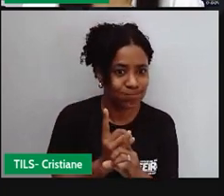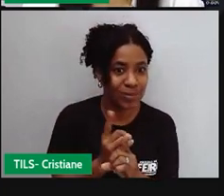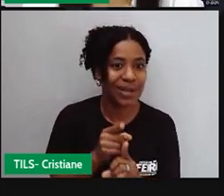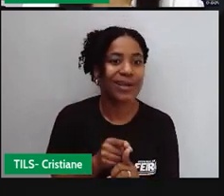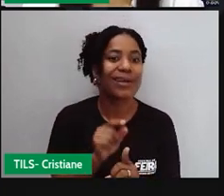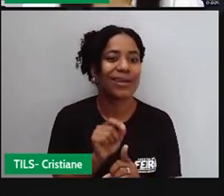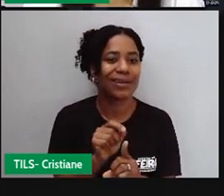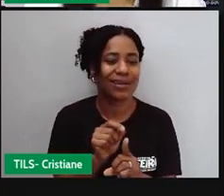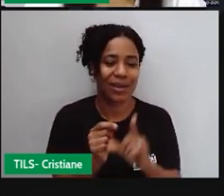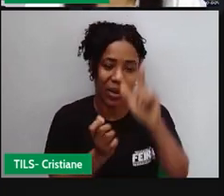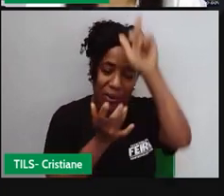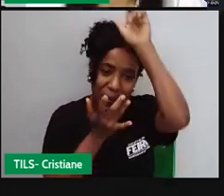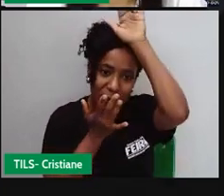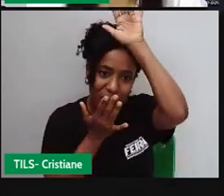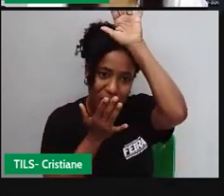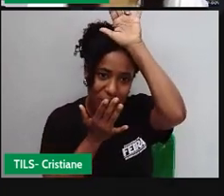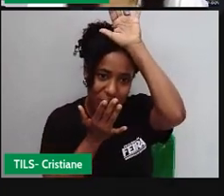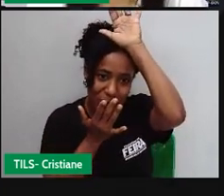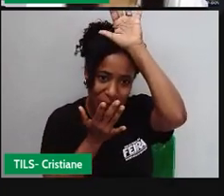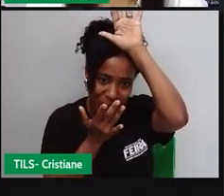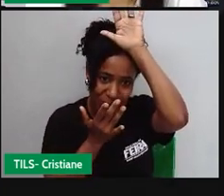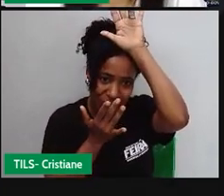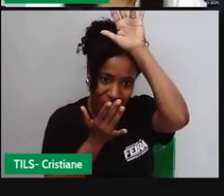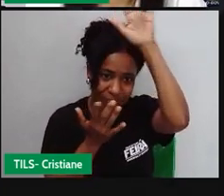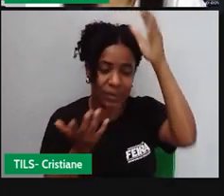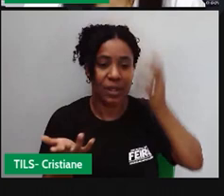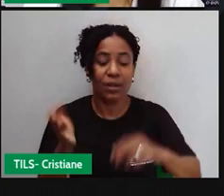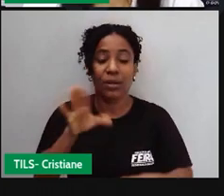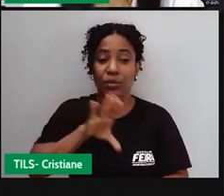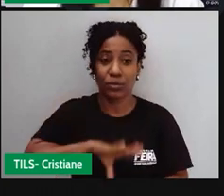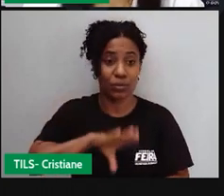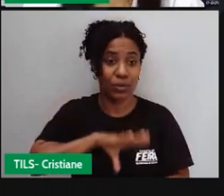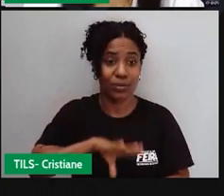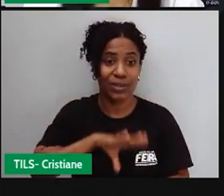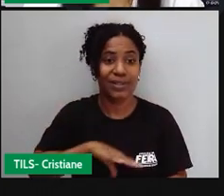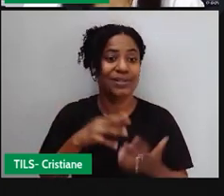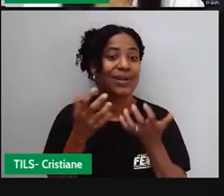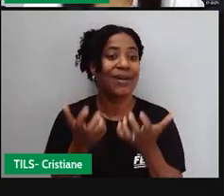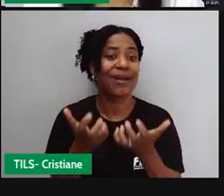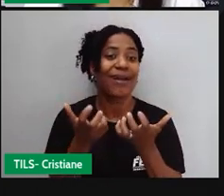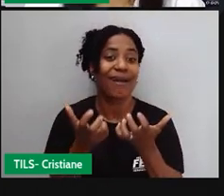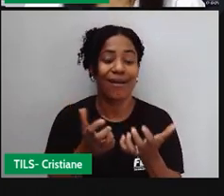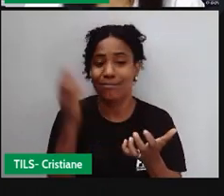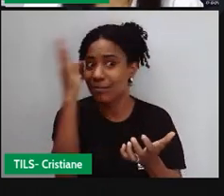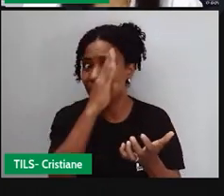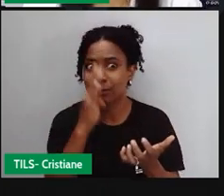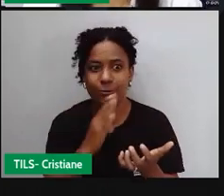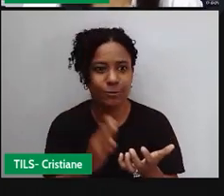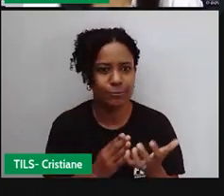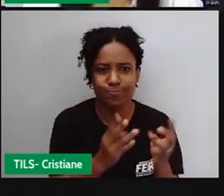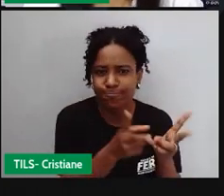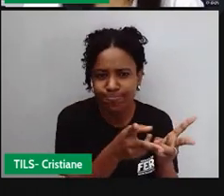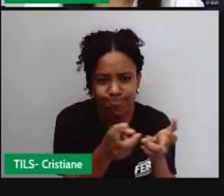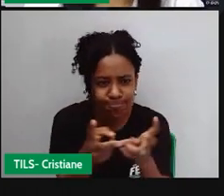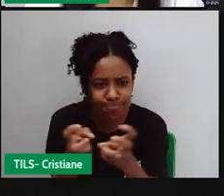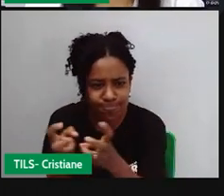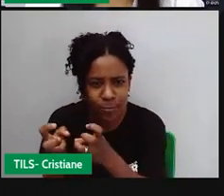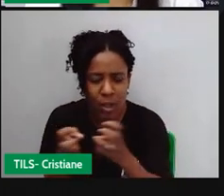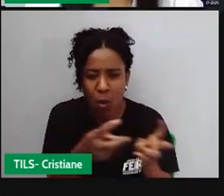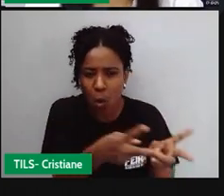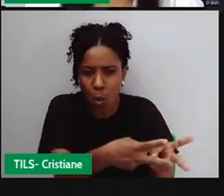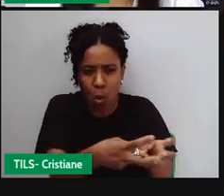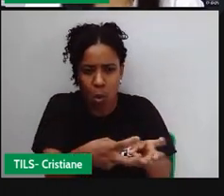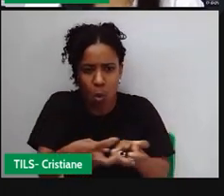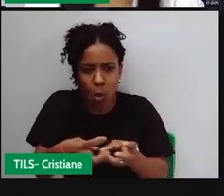na qual os portugueses aí quiseram fazer no Brasil, né? A intenção deles era explorar, conseguir riquezas para